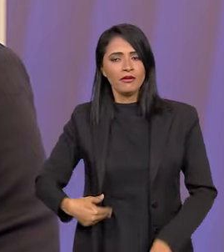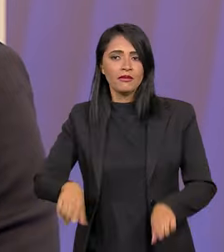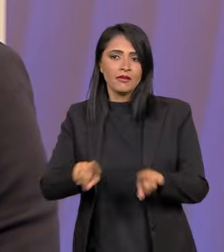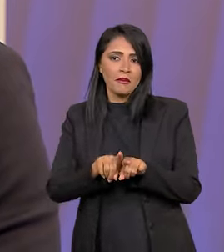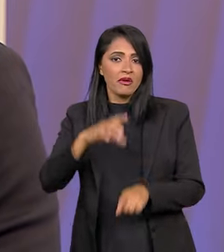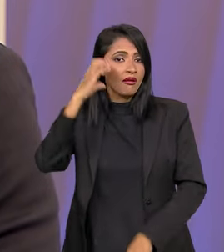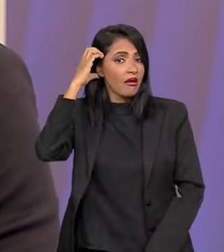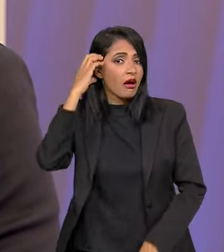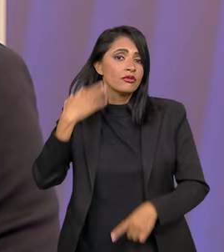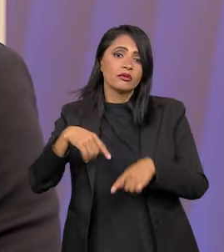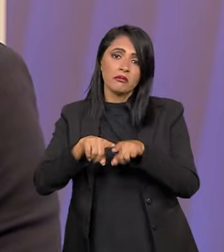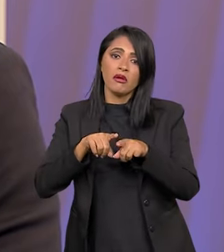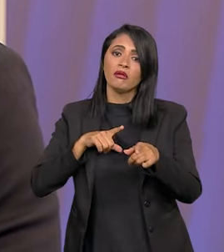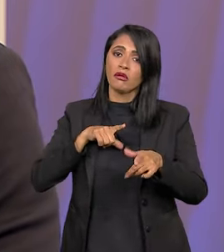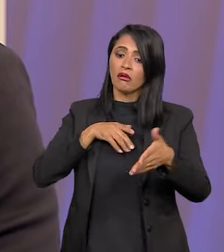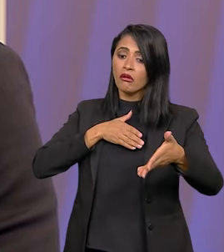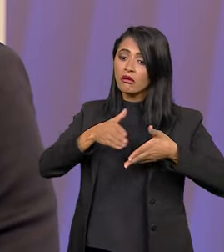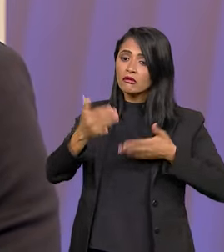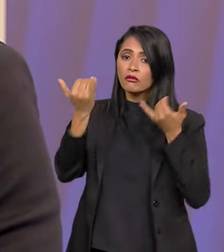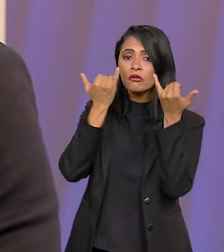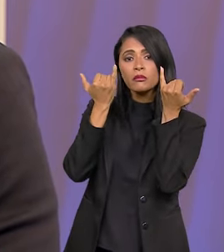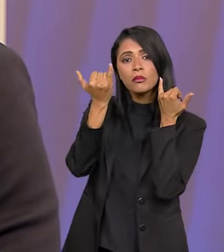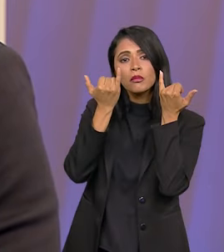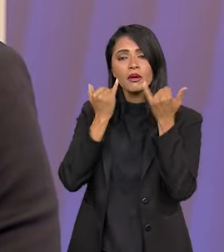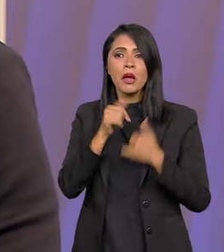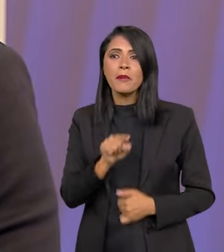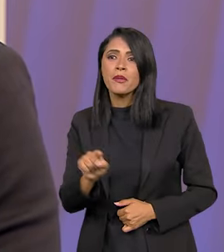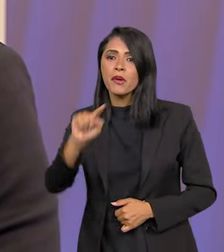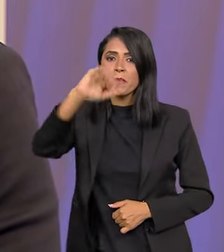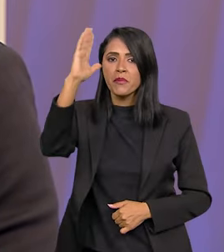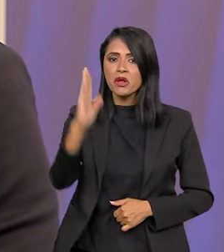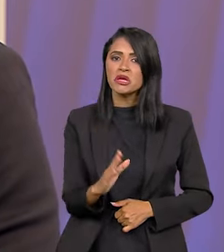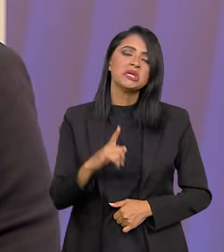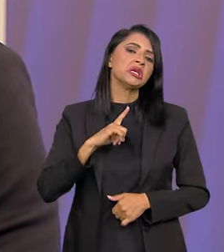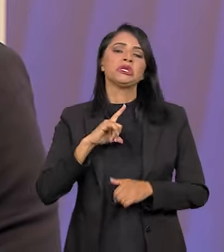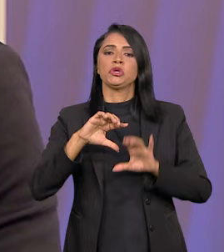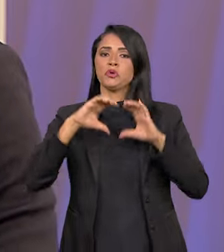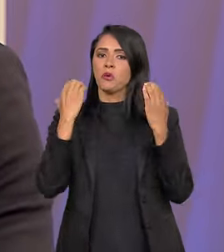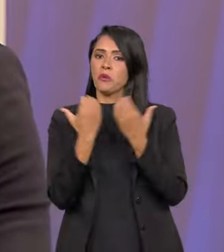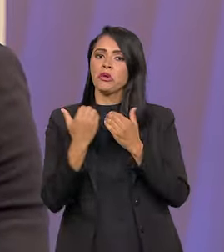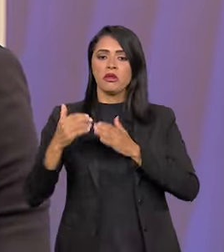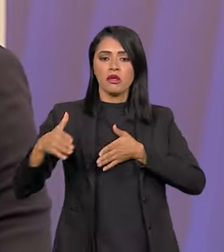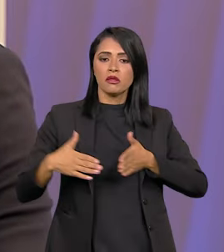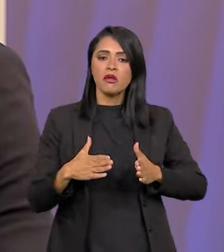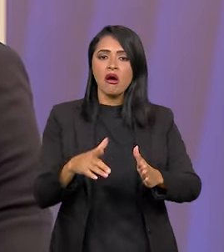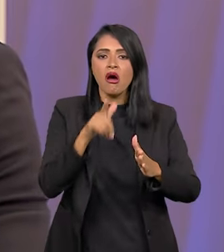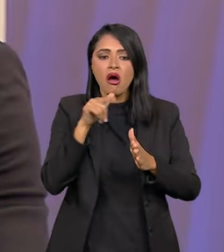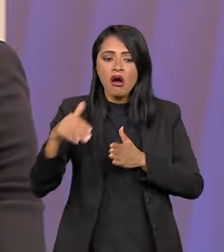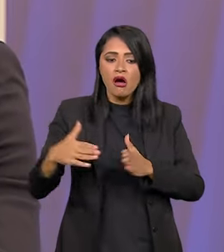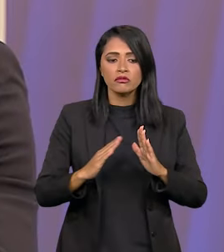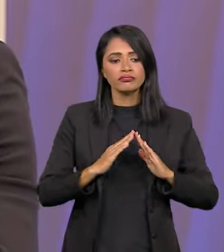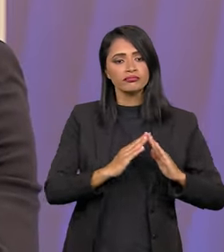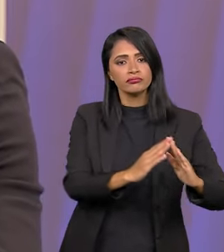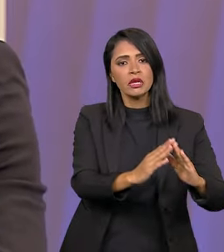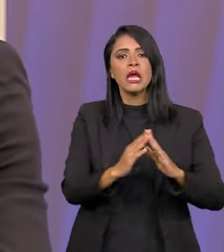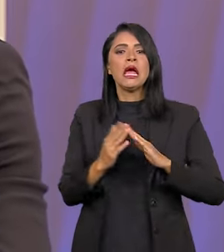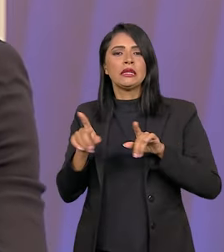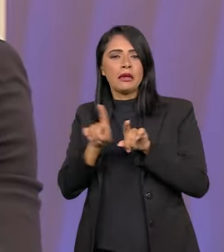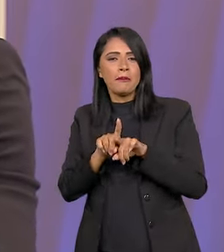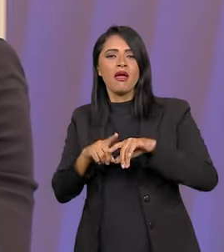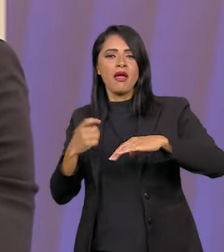pública. E também, por meio do rádio, ter acesso a todo o país. Seja a comunidade ribeirinha, comunidade